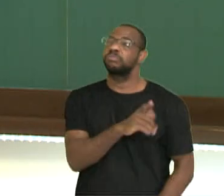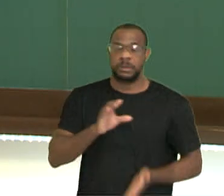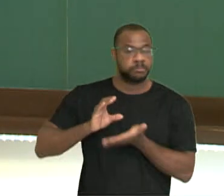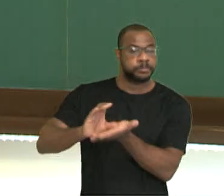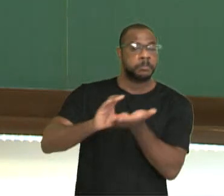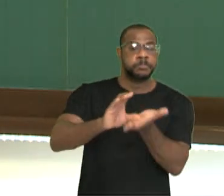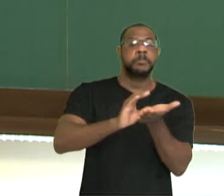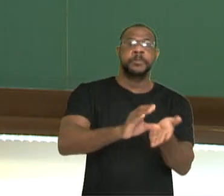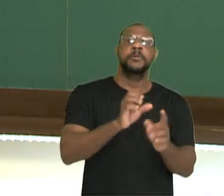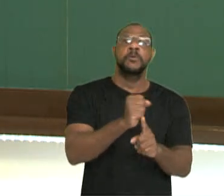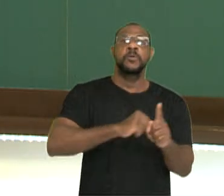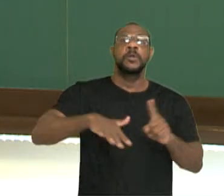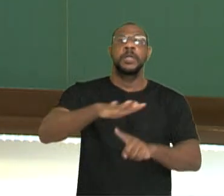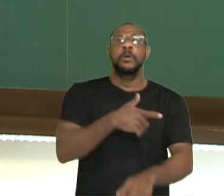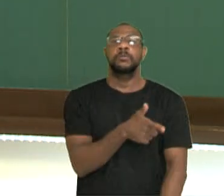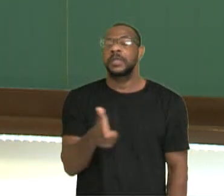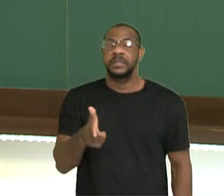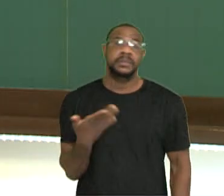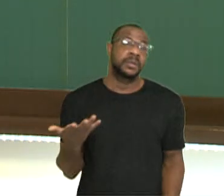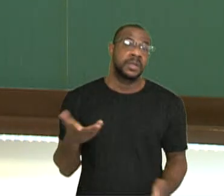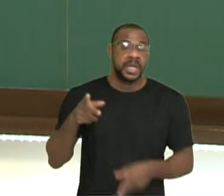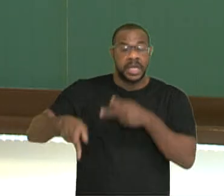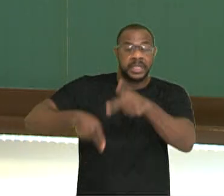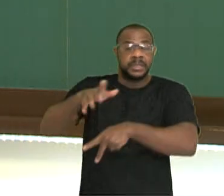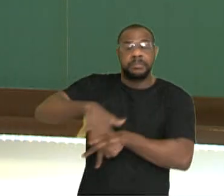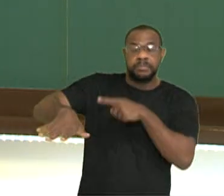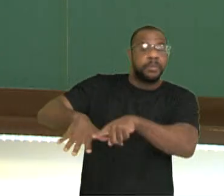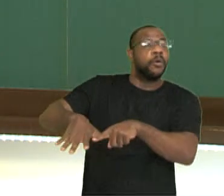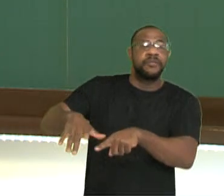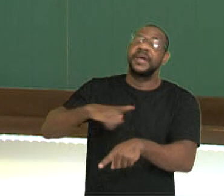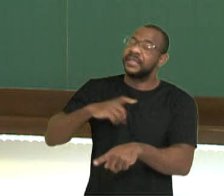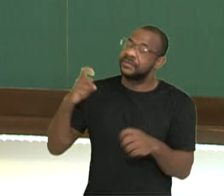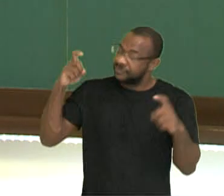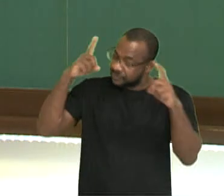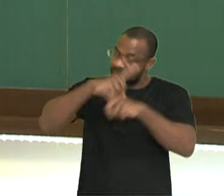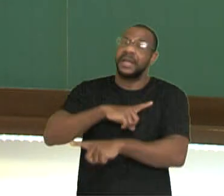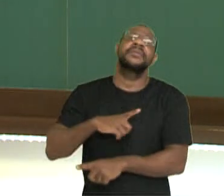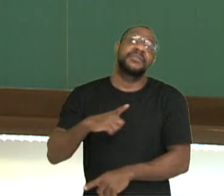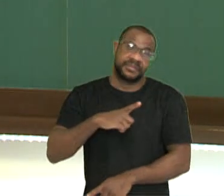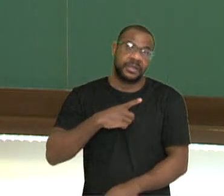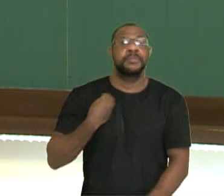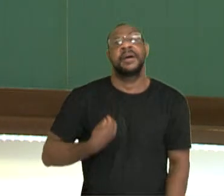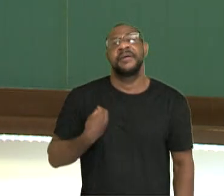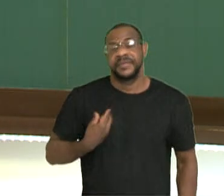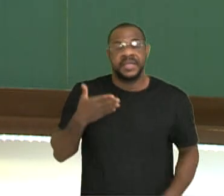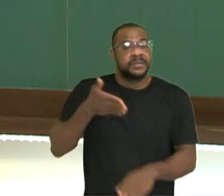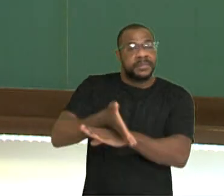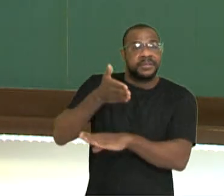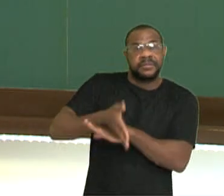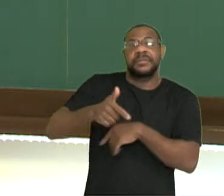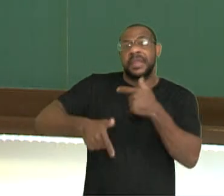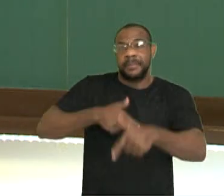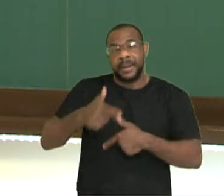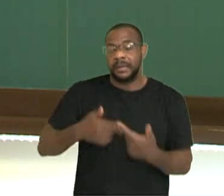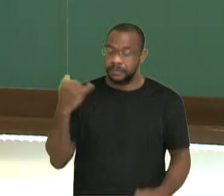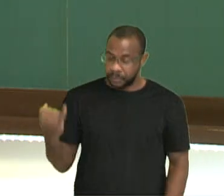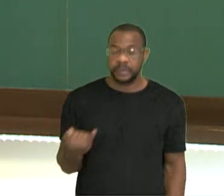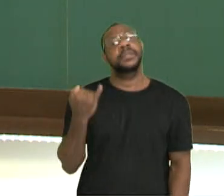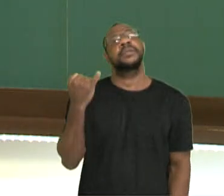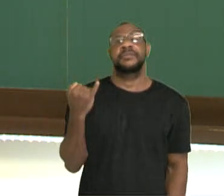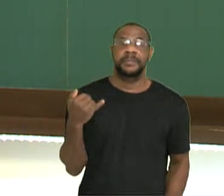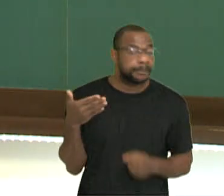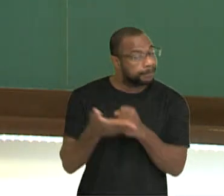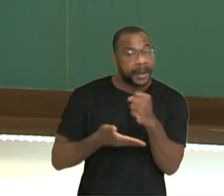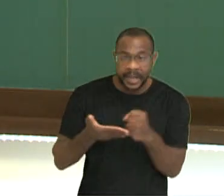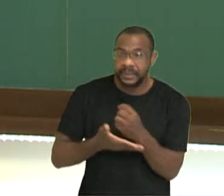social, provavelmente essa população terá dificuldades ali de acesso a serviços e, portanto, de qualidade